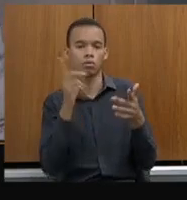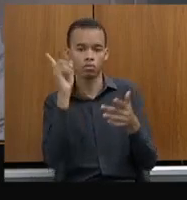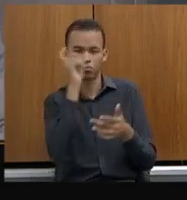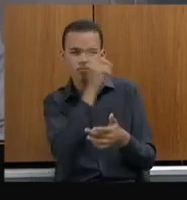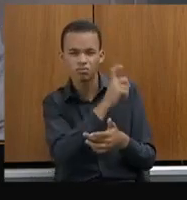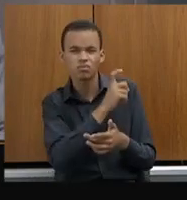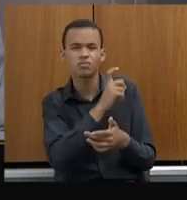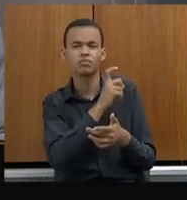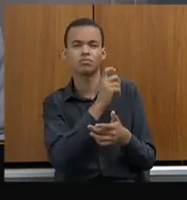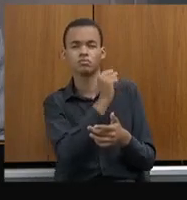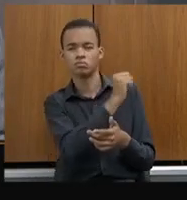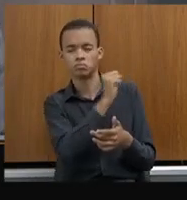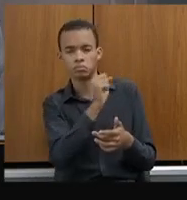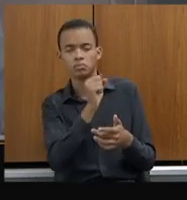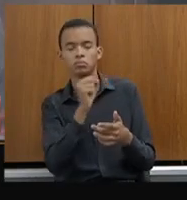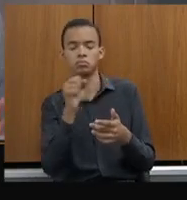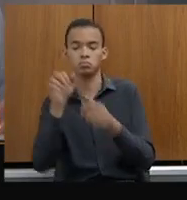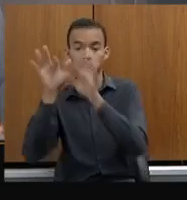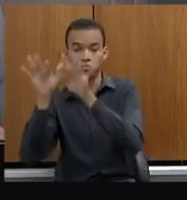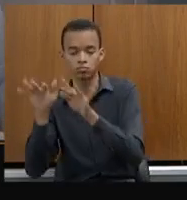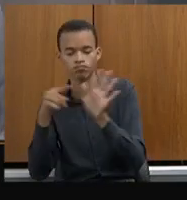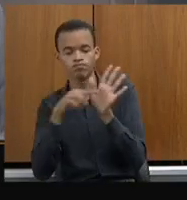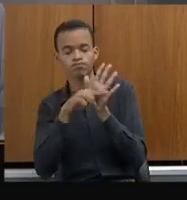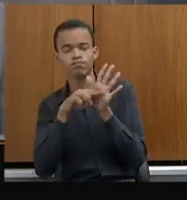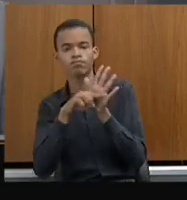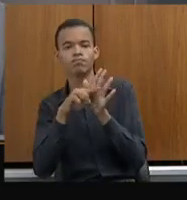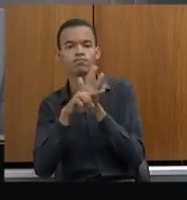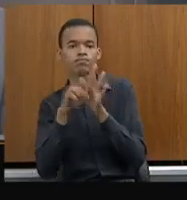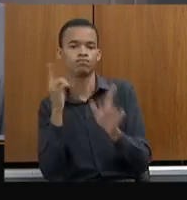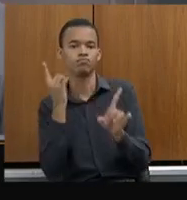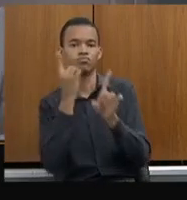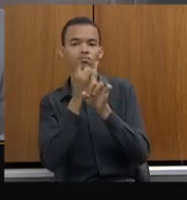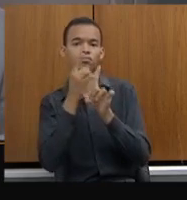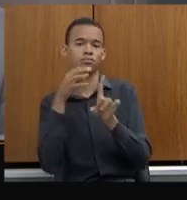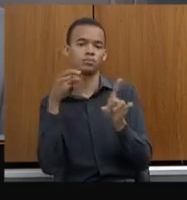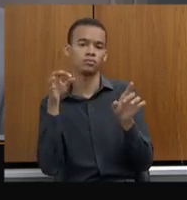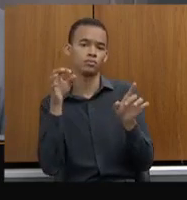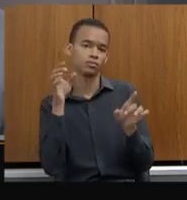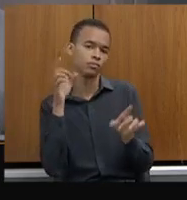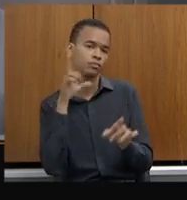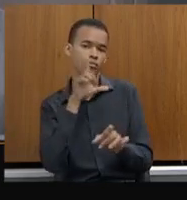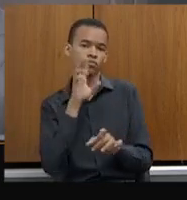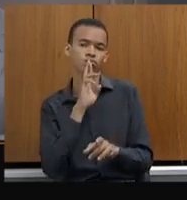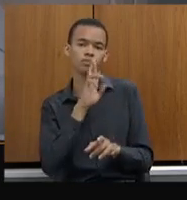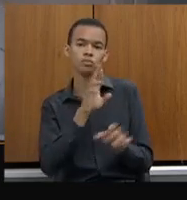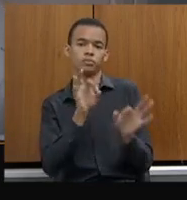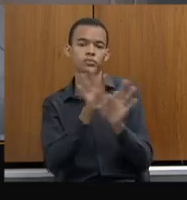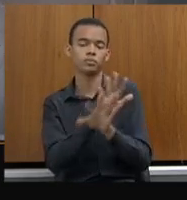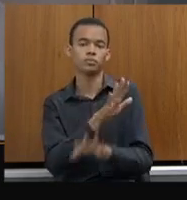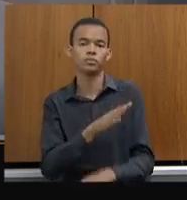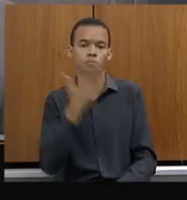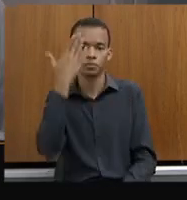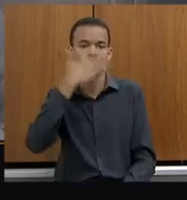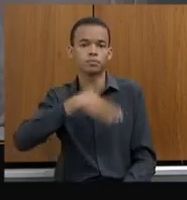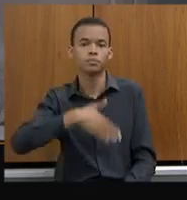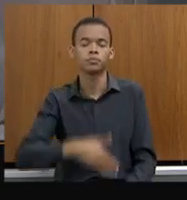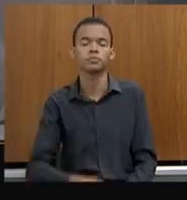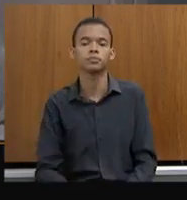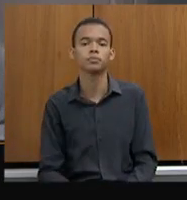precisou desse tipo de prova. Pode seguir?